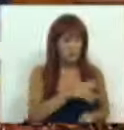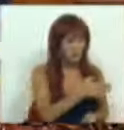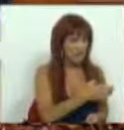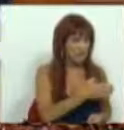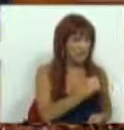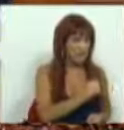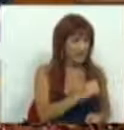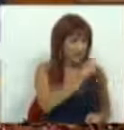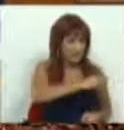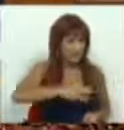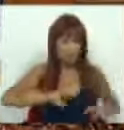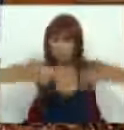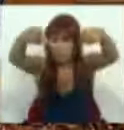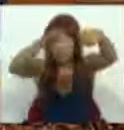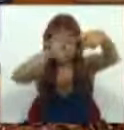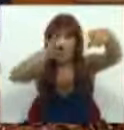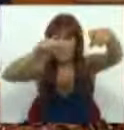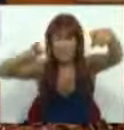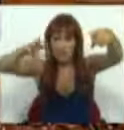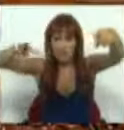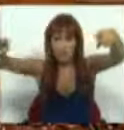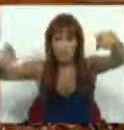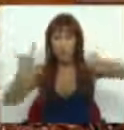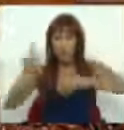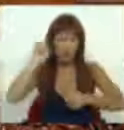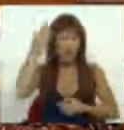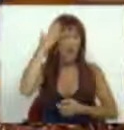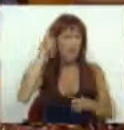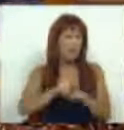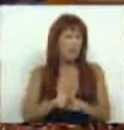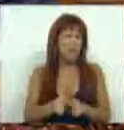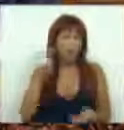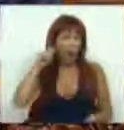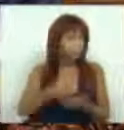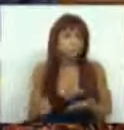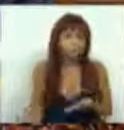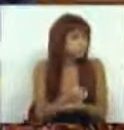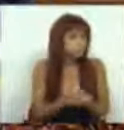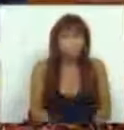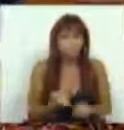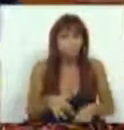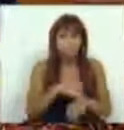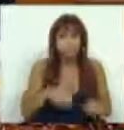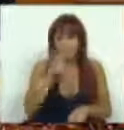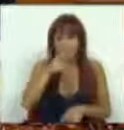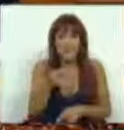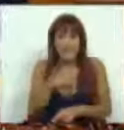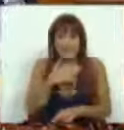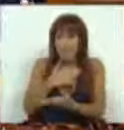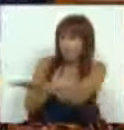dos atuais 70 milhões para 400 milhões? Qual vai ser o montante estimado de incobráveis nos hospitais se as taxas